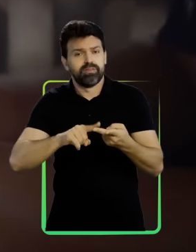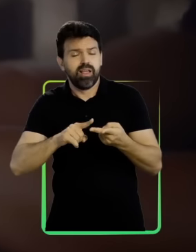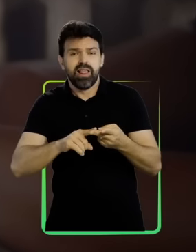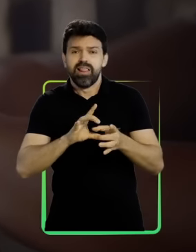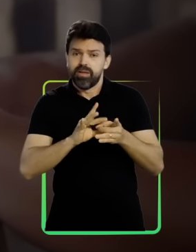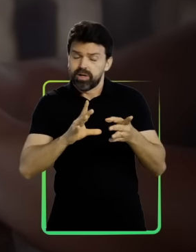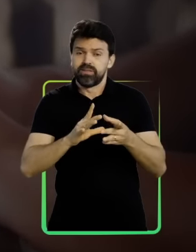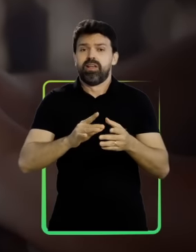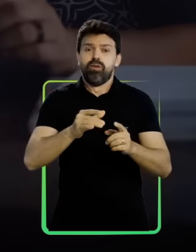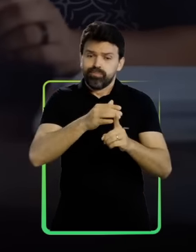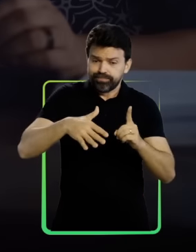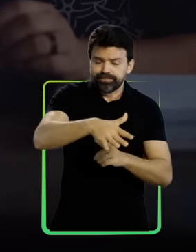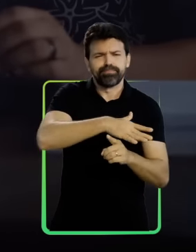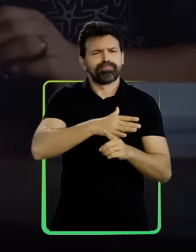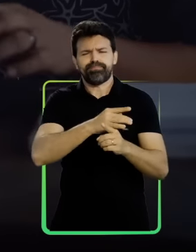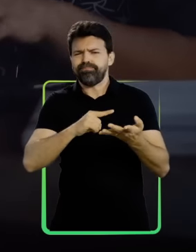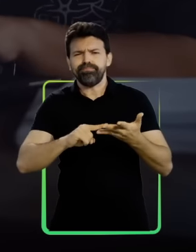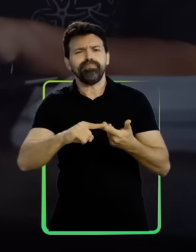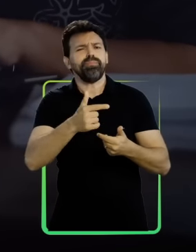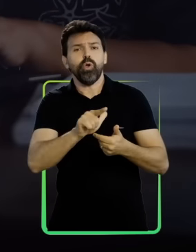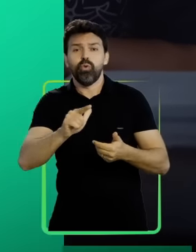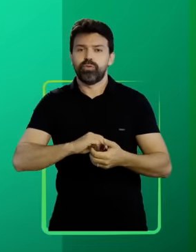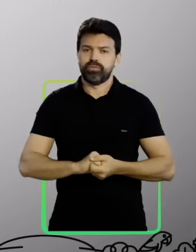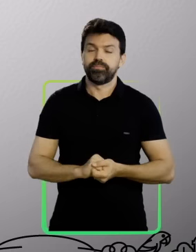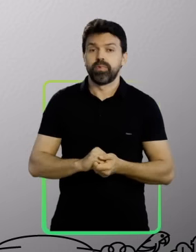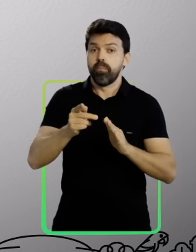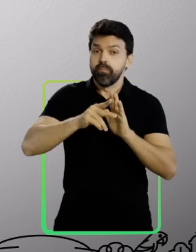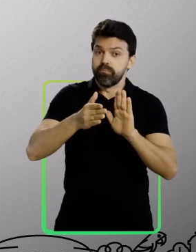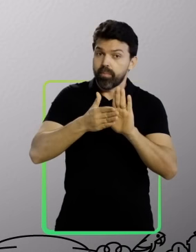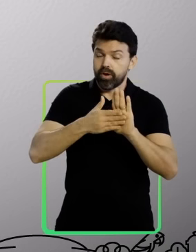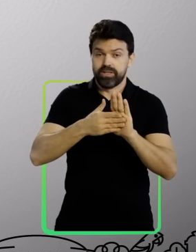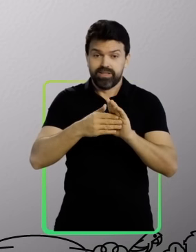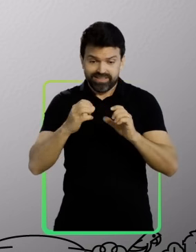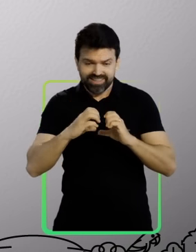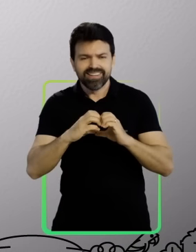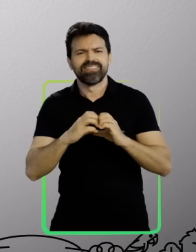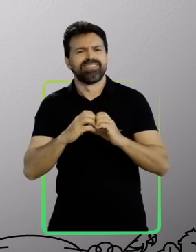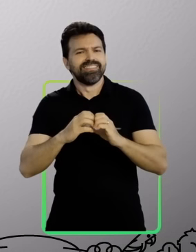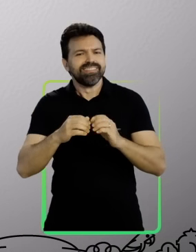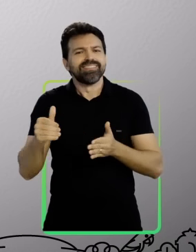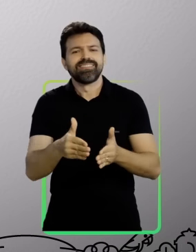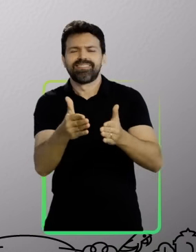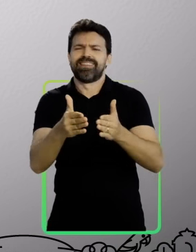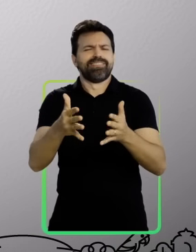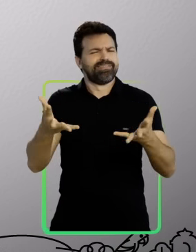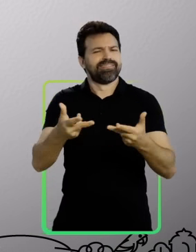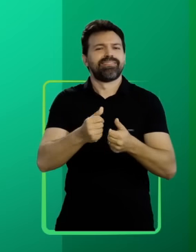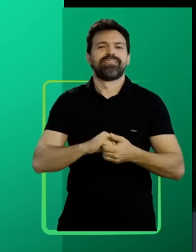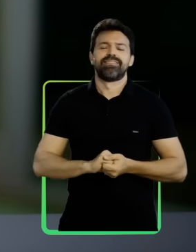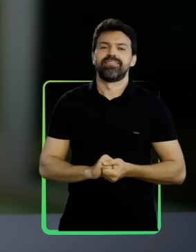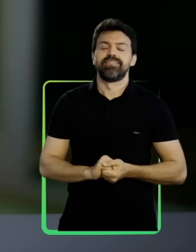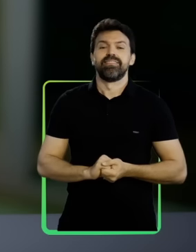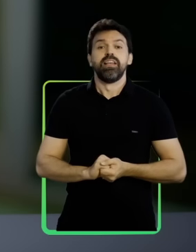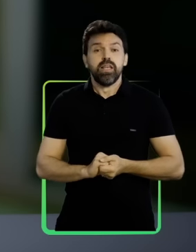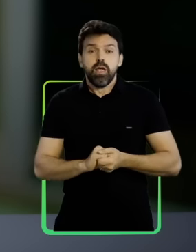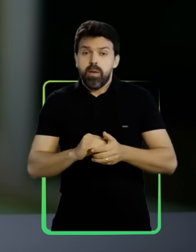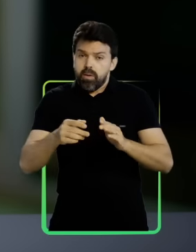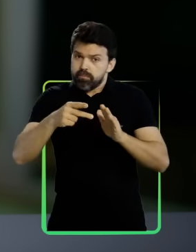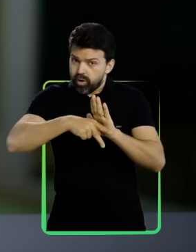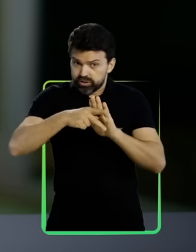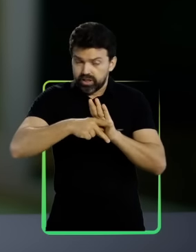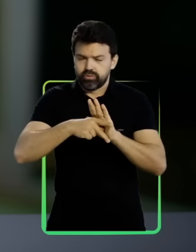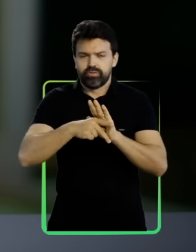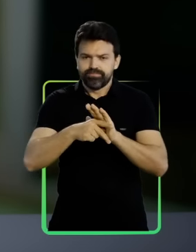licenças ambientais. Entre muitos outros. Propostas de Tereza. Estradas de Verdade. O programa